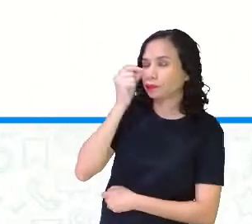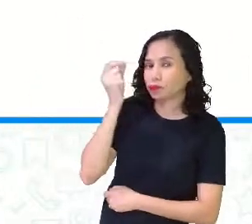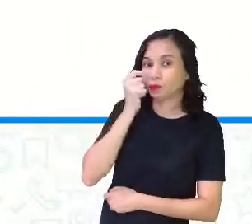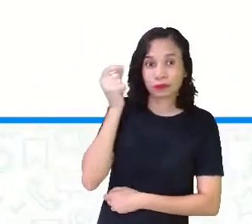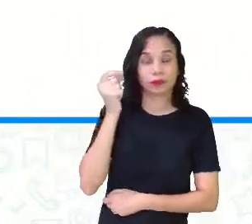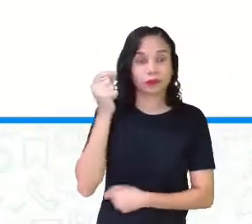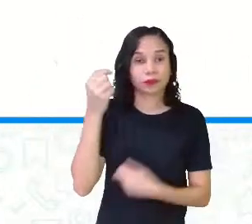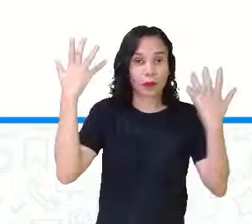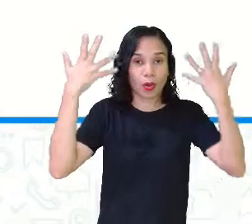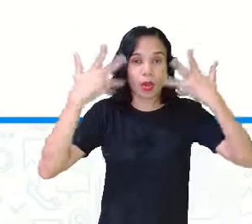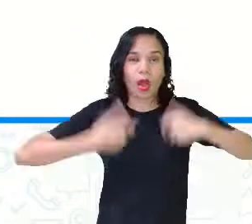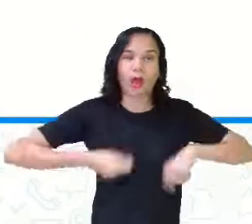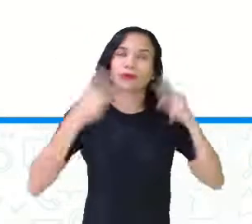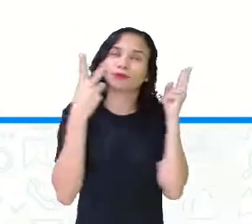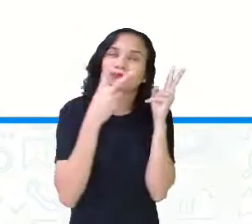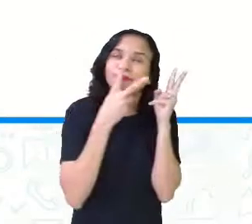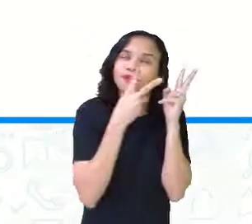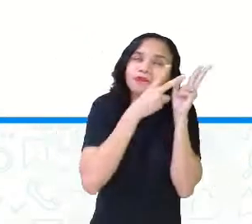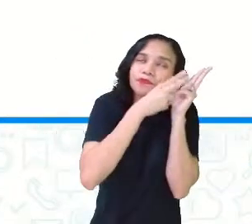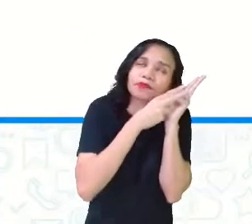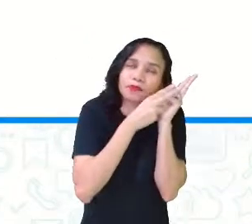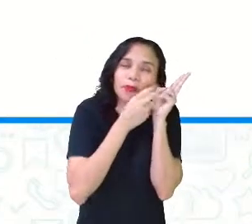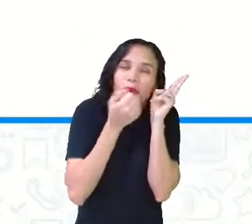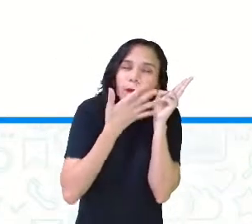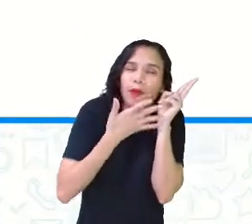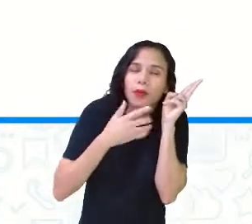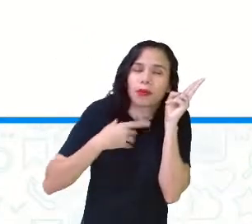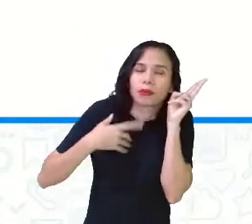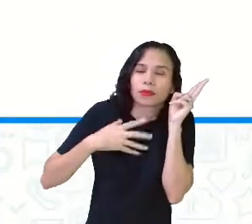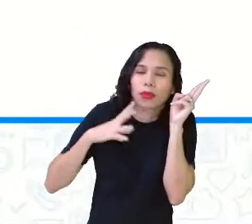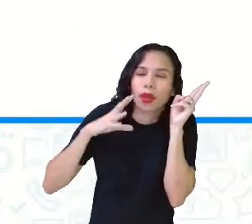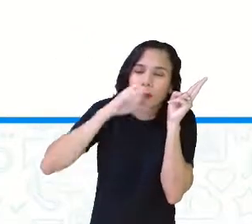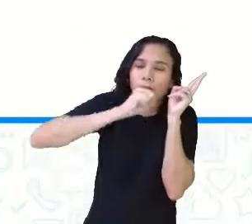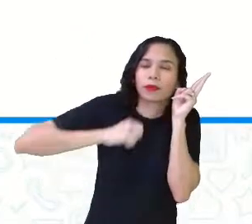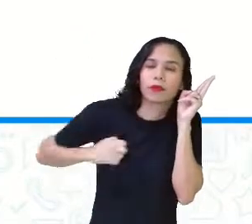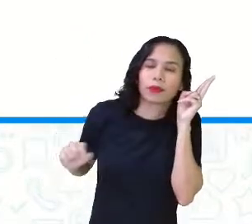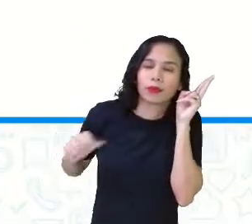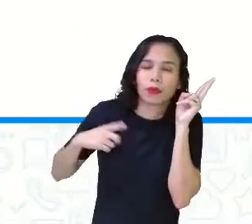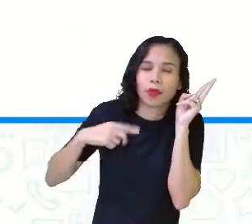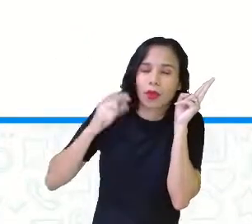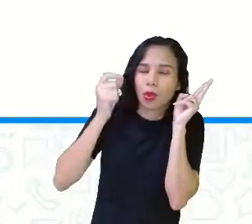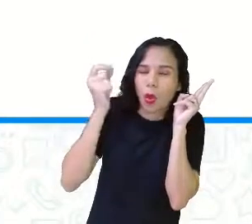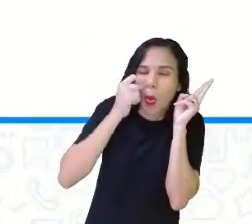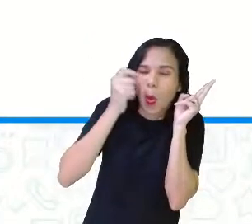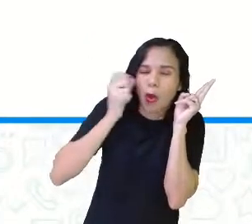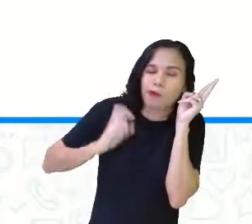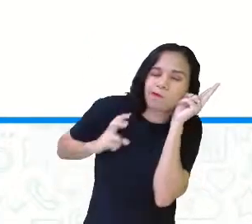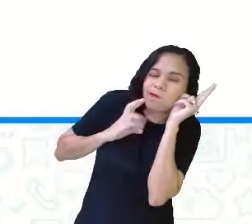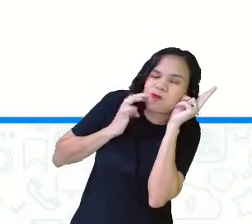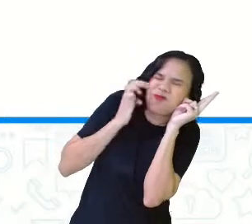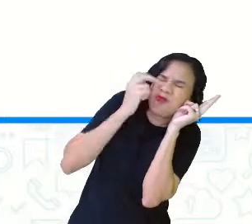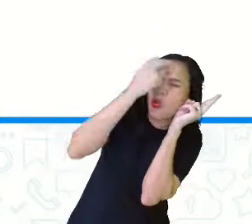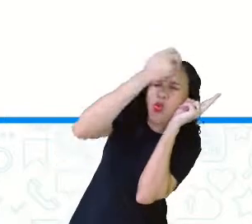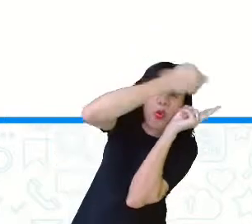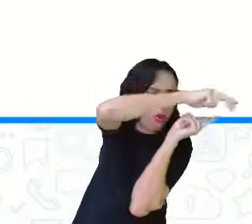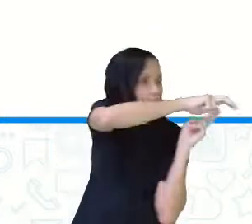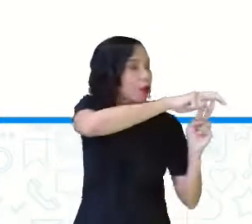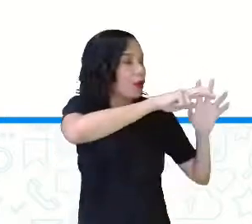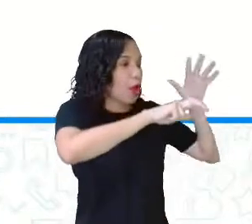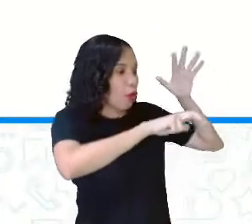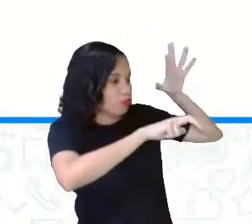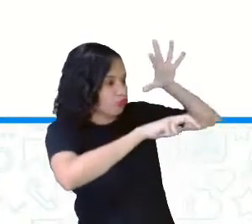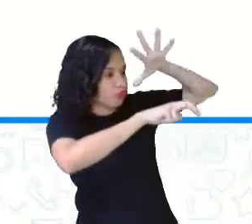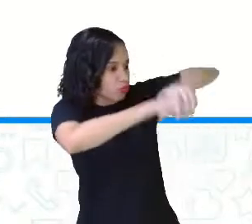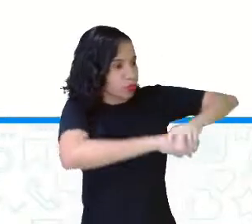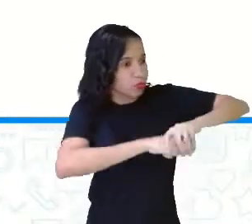Um leão dormia sossegado, quando foi despertado por um rato, que passou correndo sobre seu rosto.